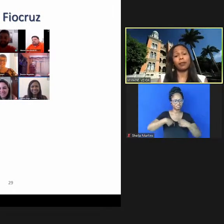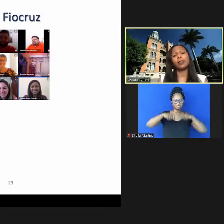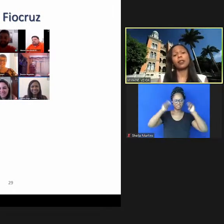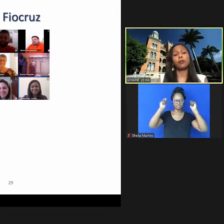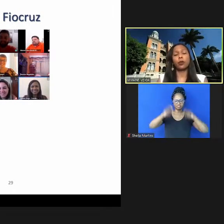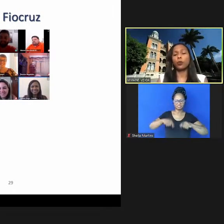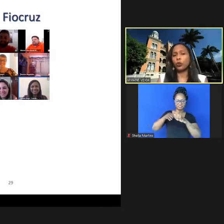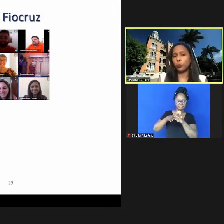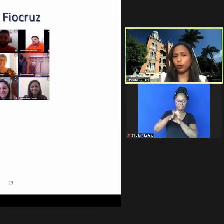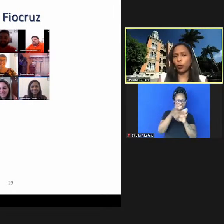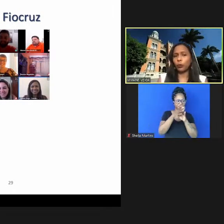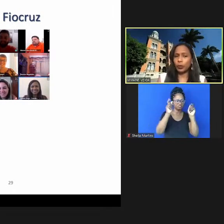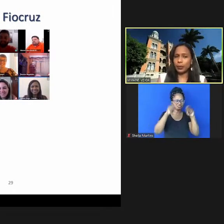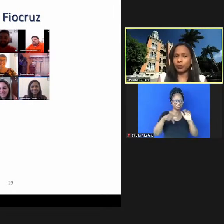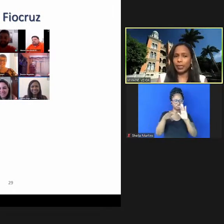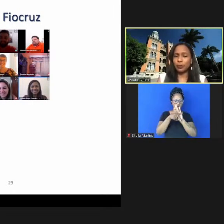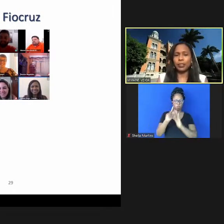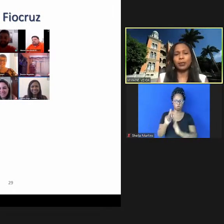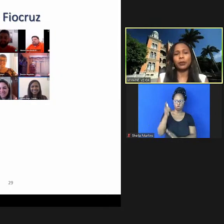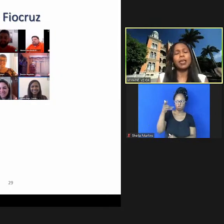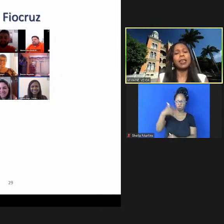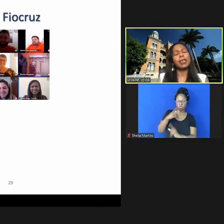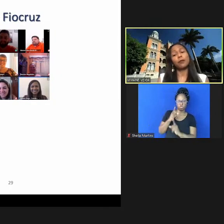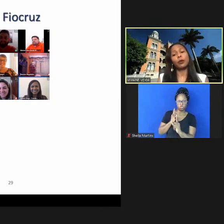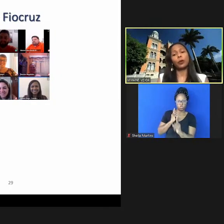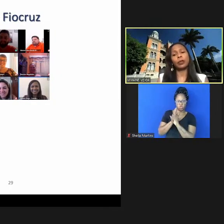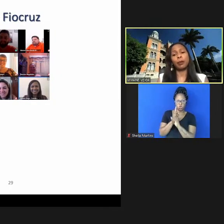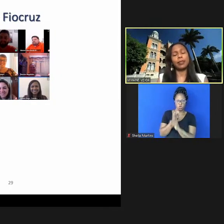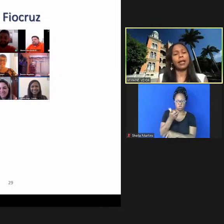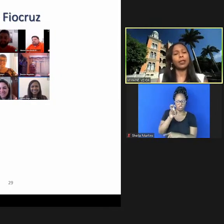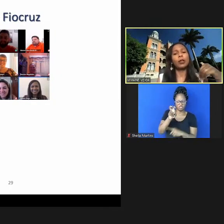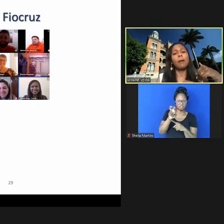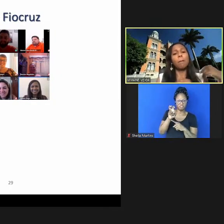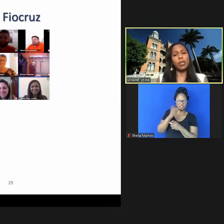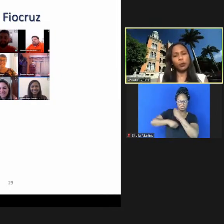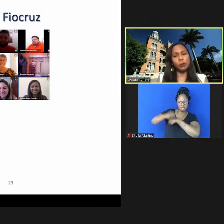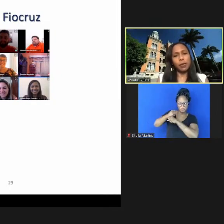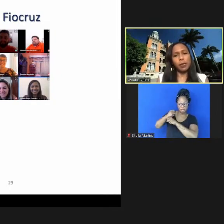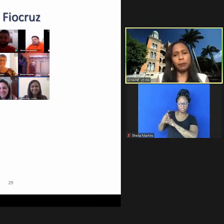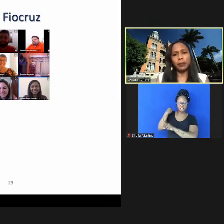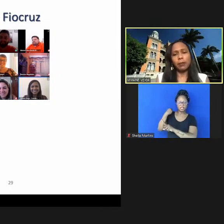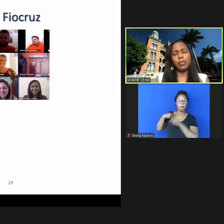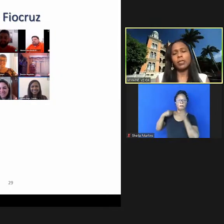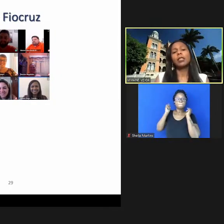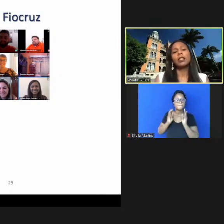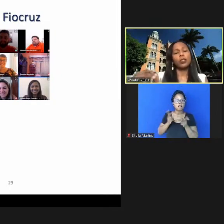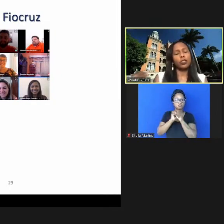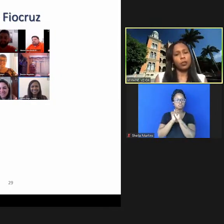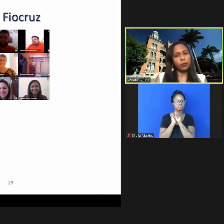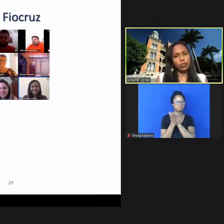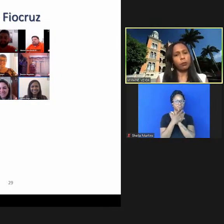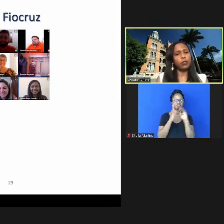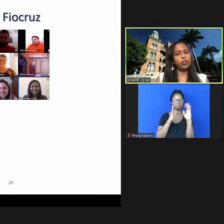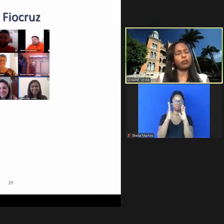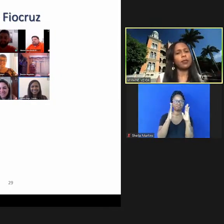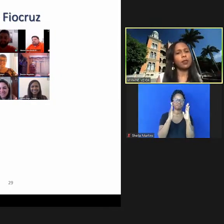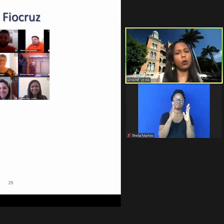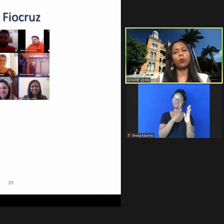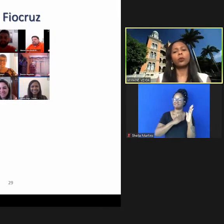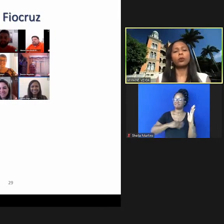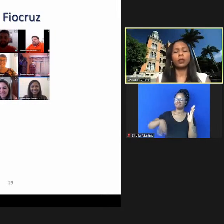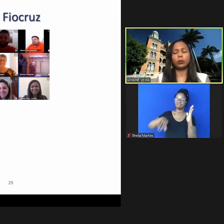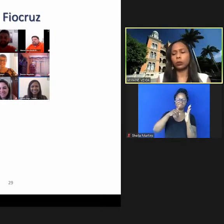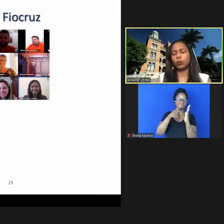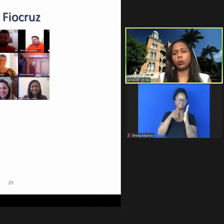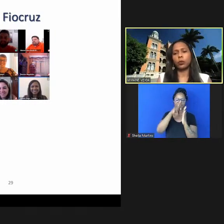competência que foi o último encontro esse é o 15º esse foi do ano passado mesmo em meio a pandemia nós não deixamos de ter esse